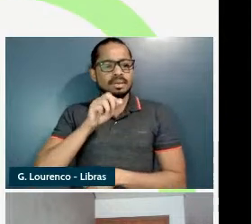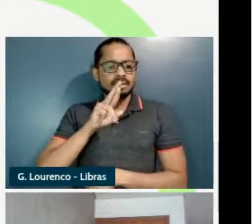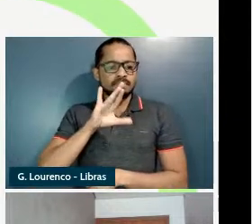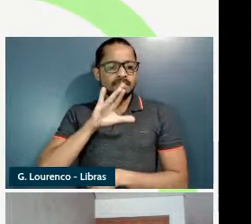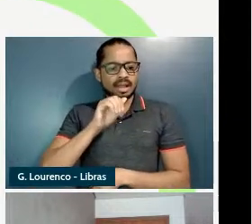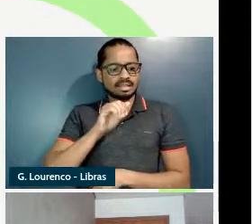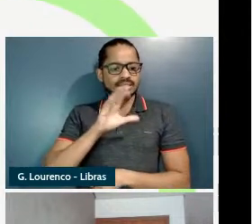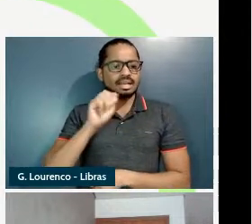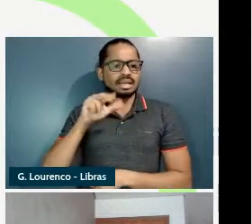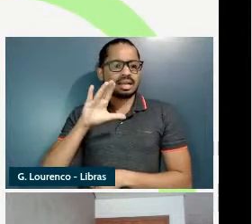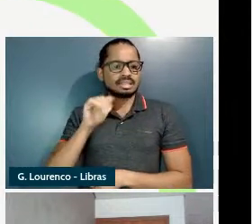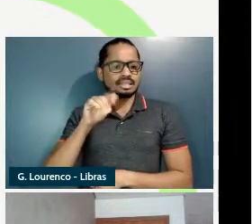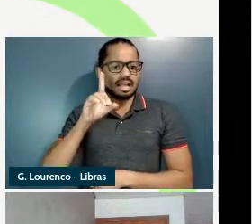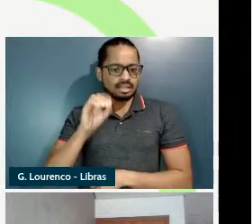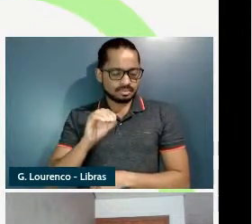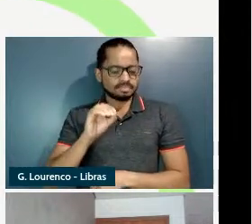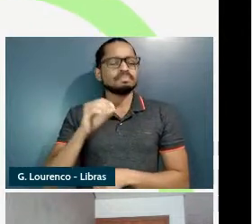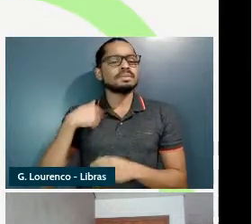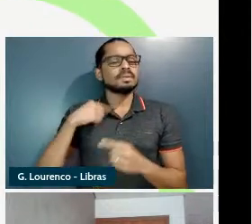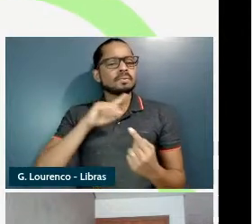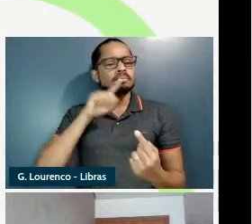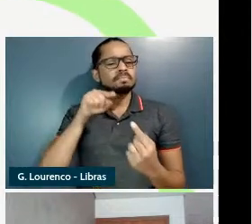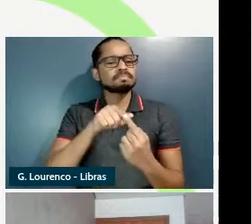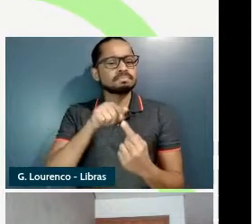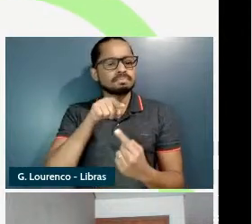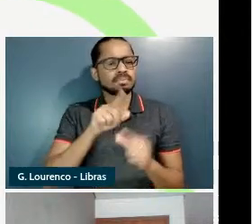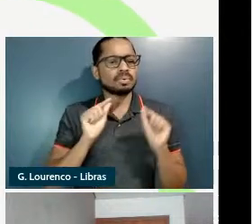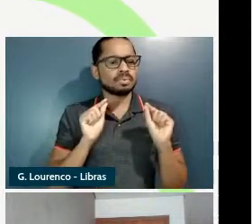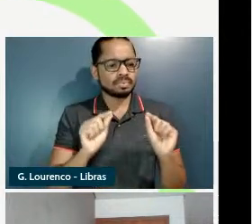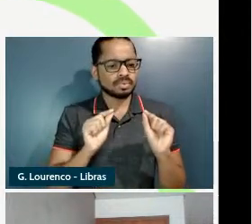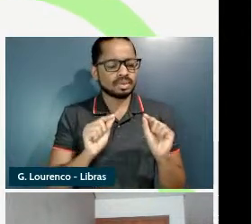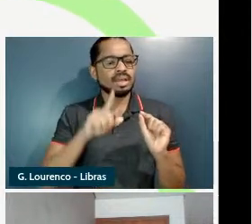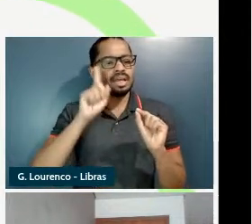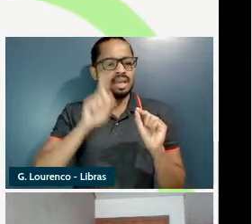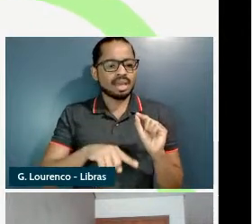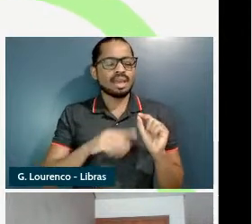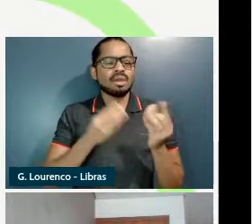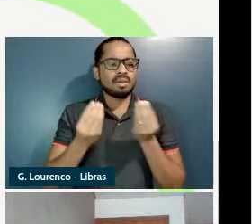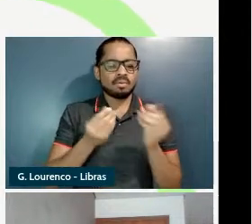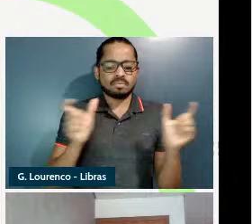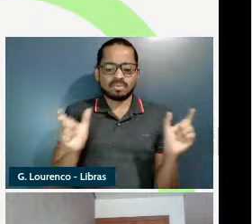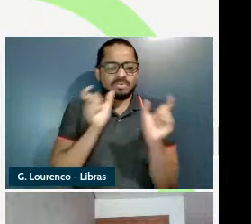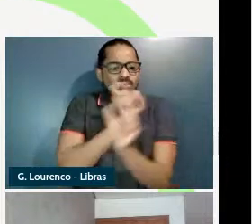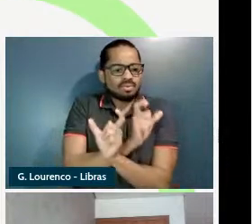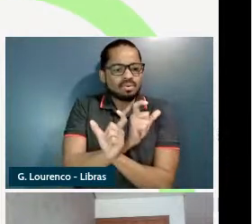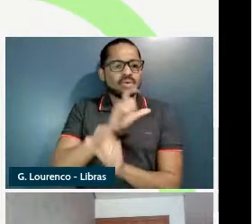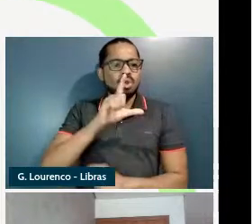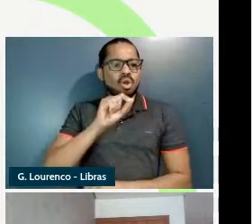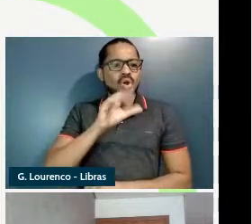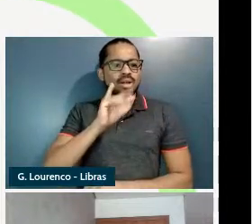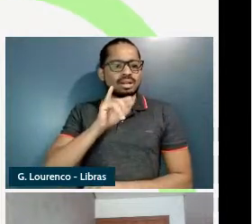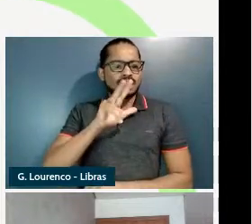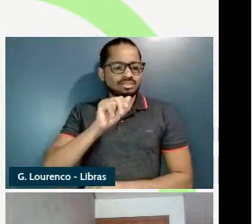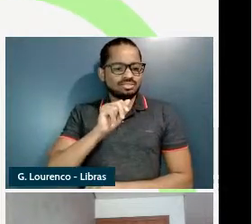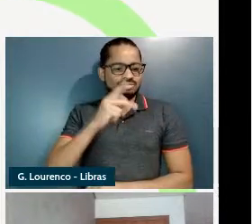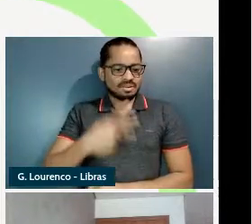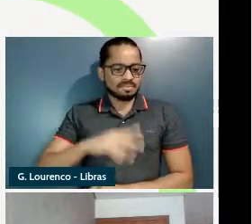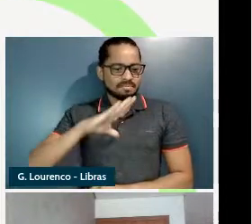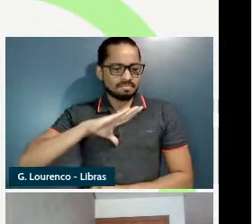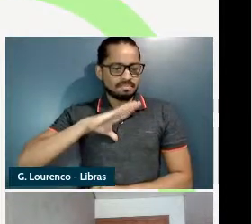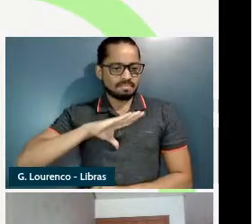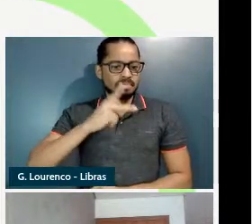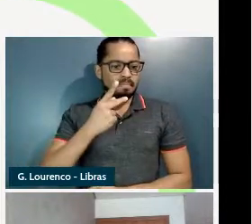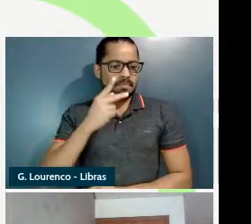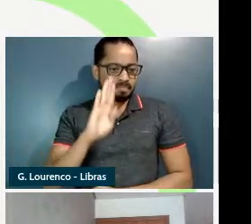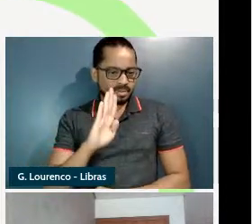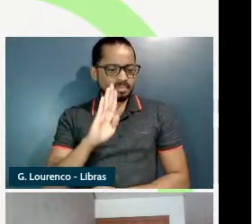da UFMG e o meu objeto de estudo é um tipo de inversão locativa no português brasileiro bom a inversão locativa é um